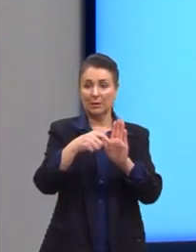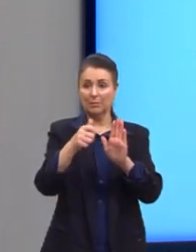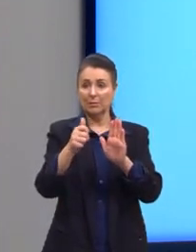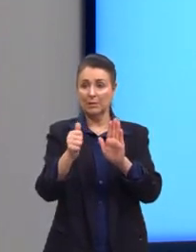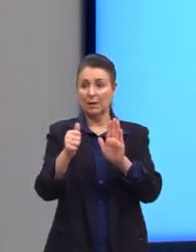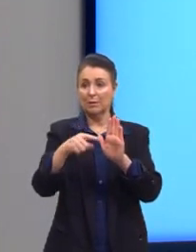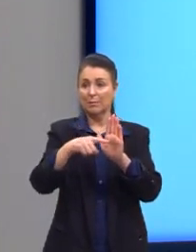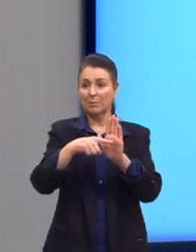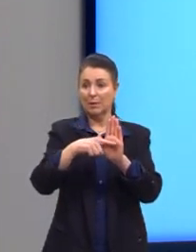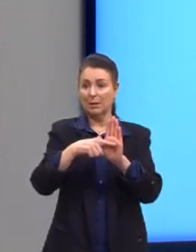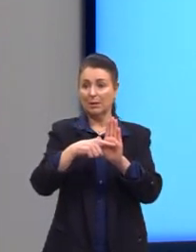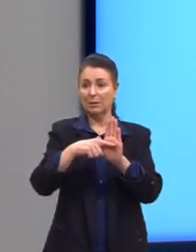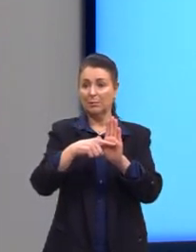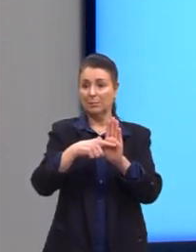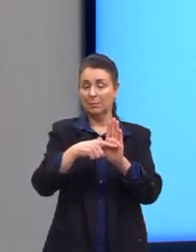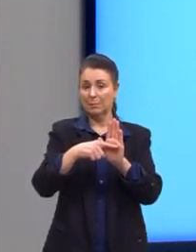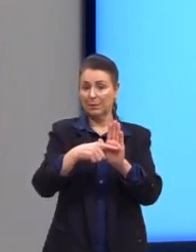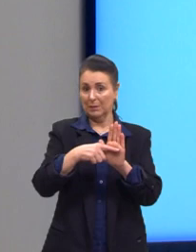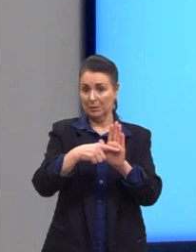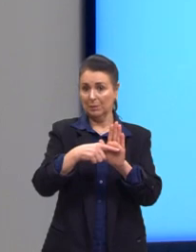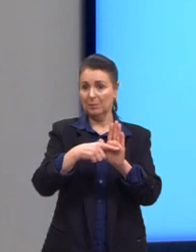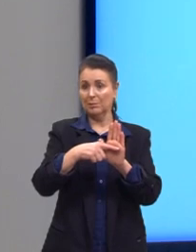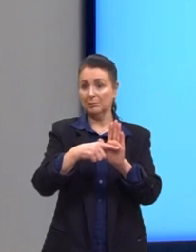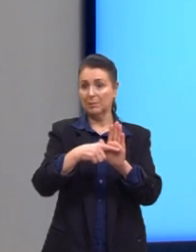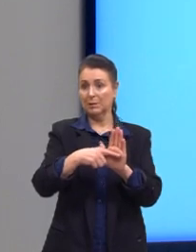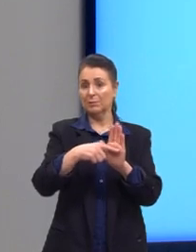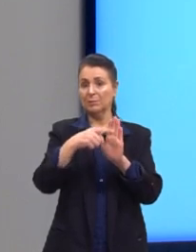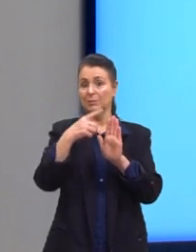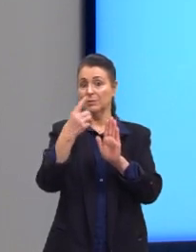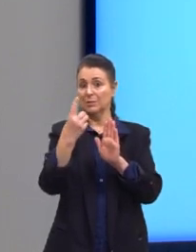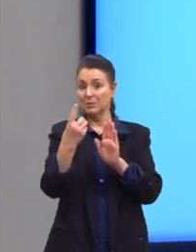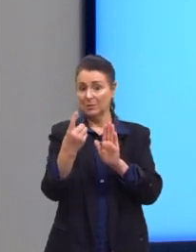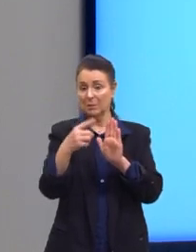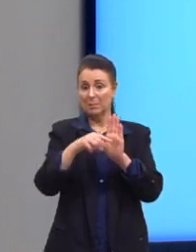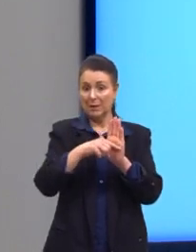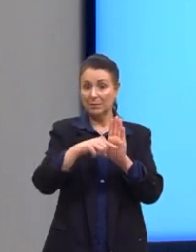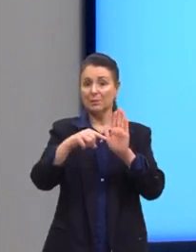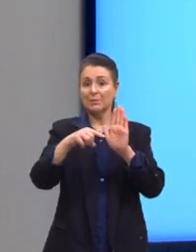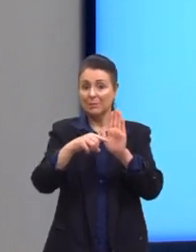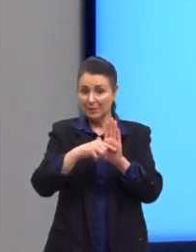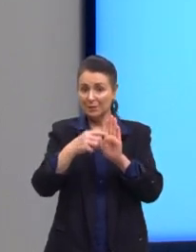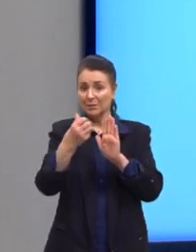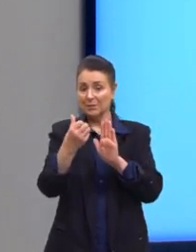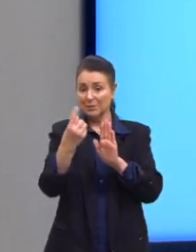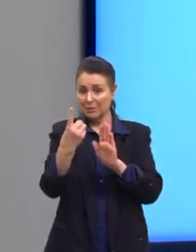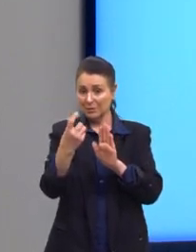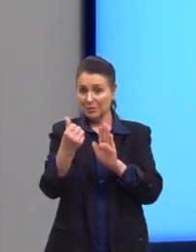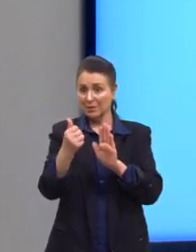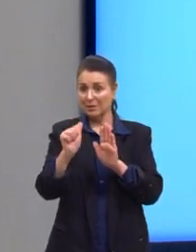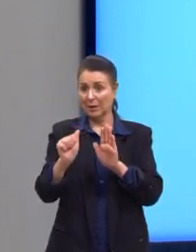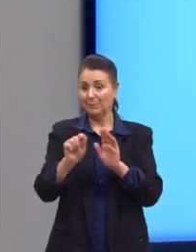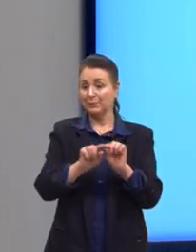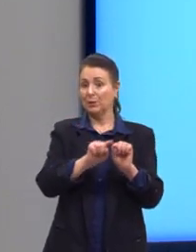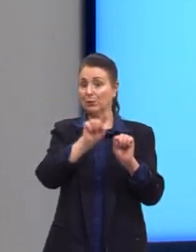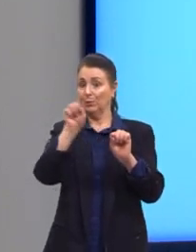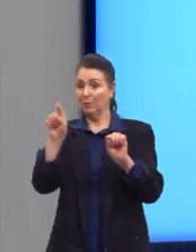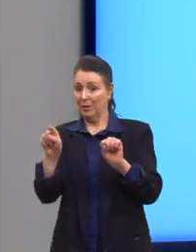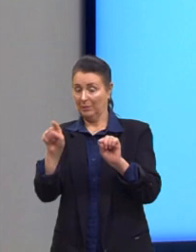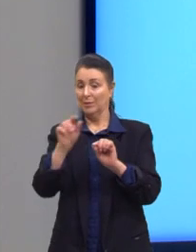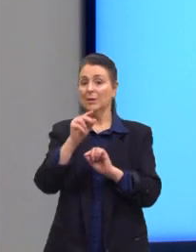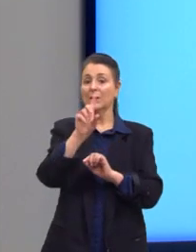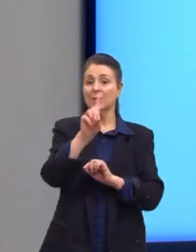a menos b, ou então, menos menos 16a. No segundo lado da igualdade, 105